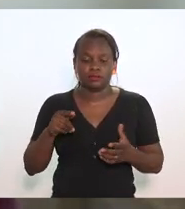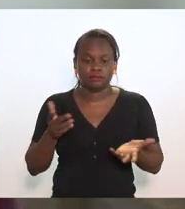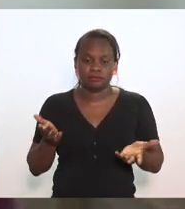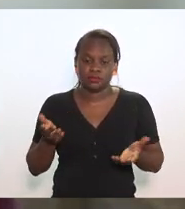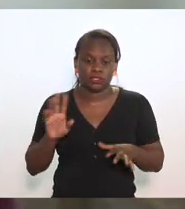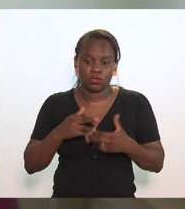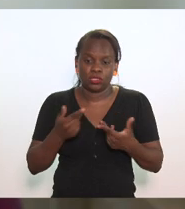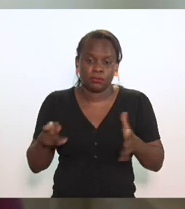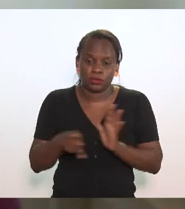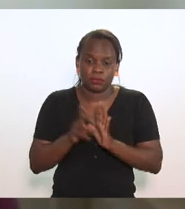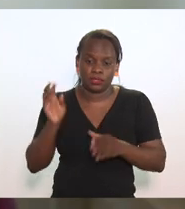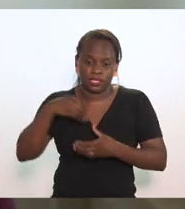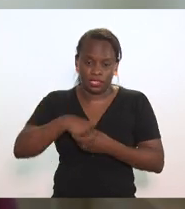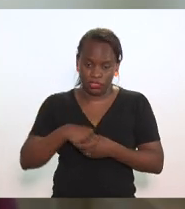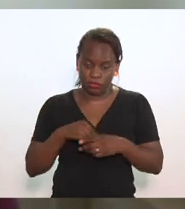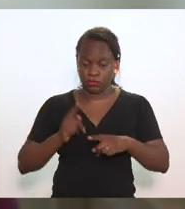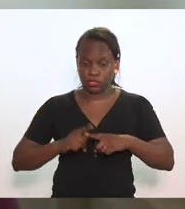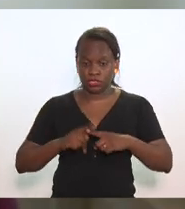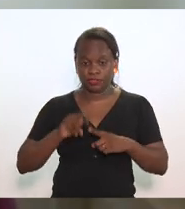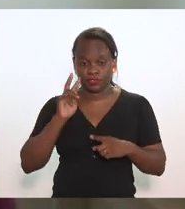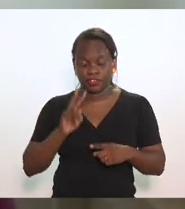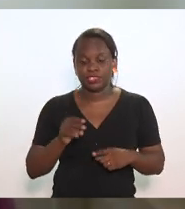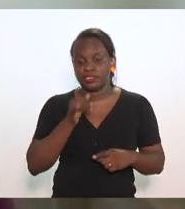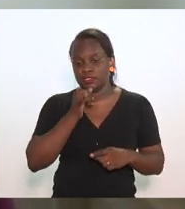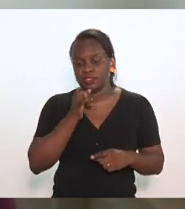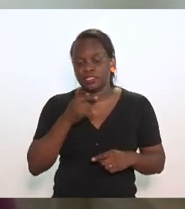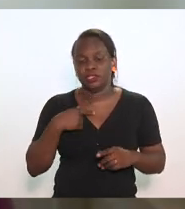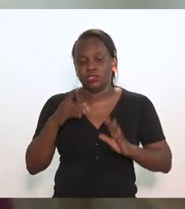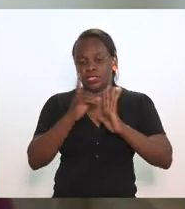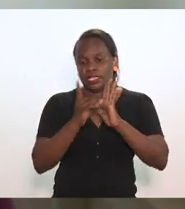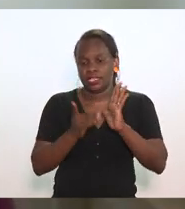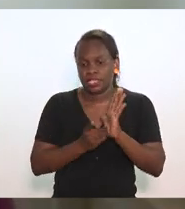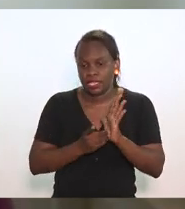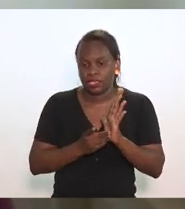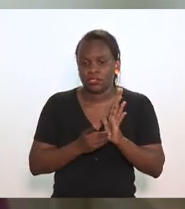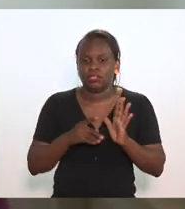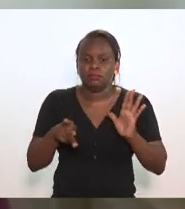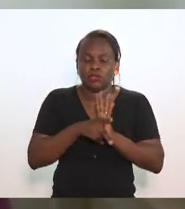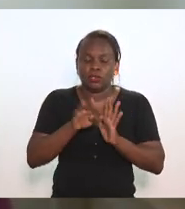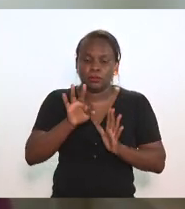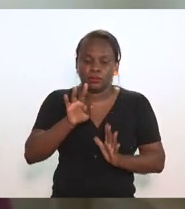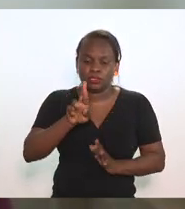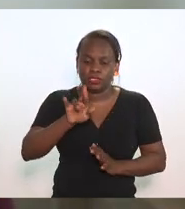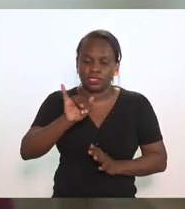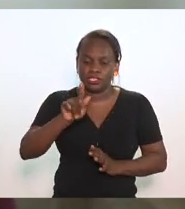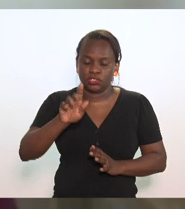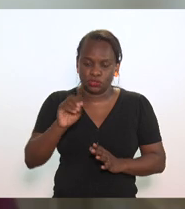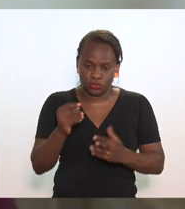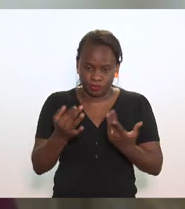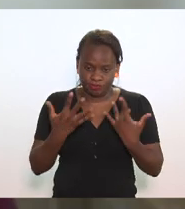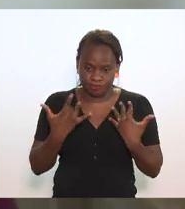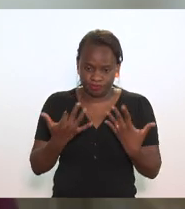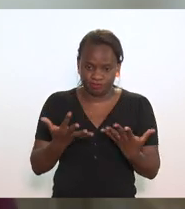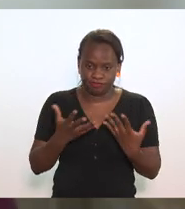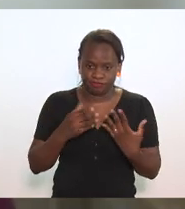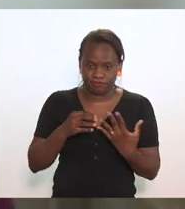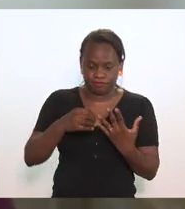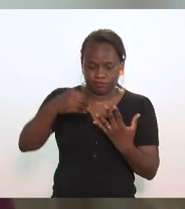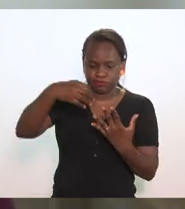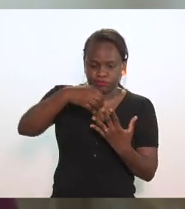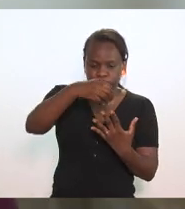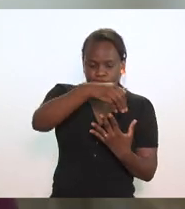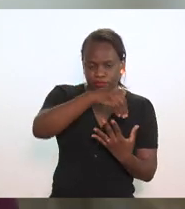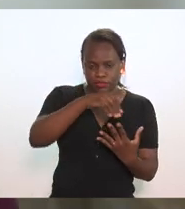interna porque veja só eu estendo um decreto ao trigo e uso a legislação